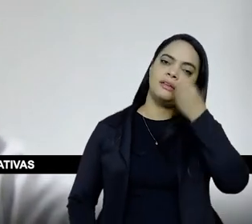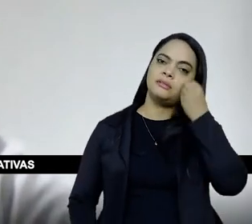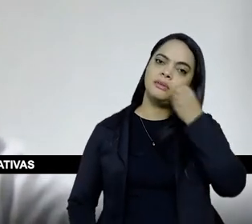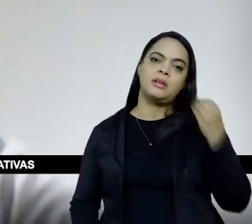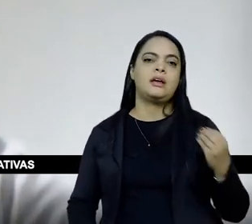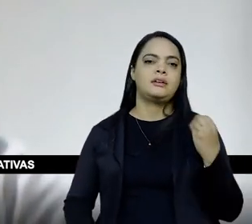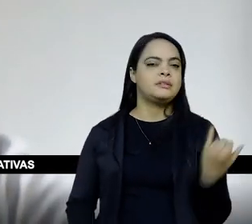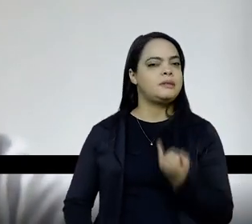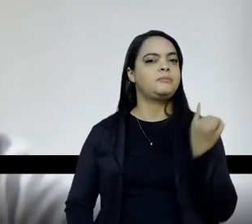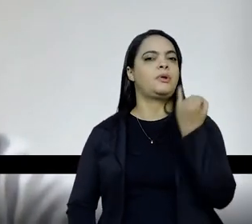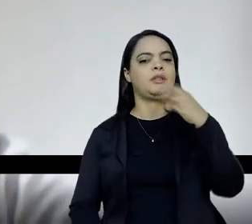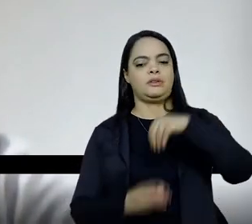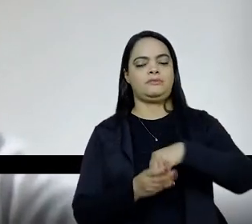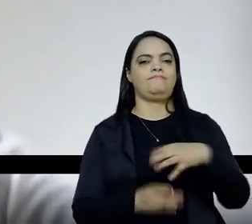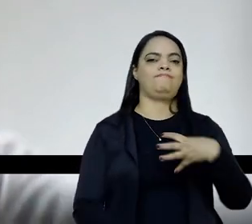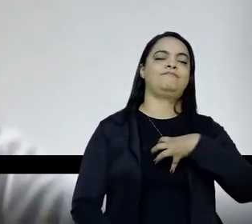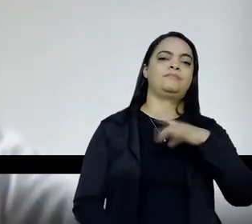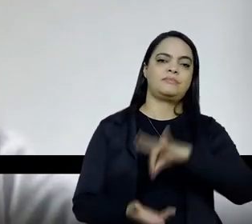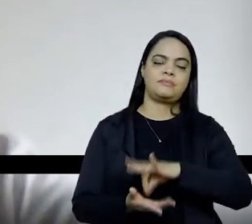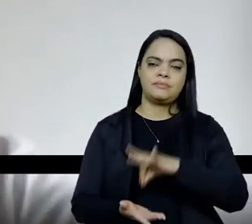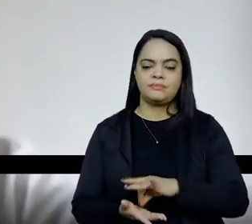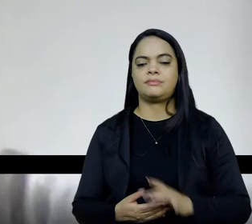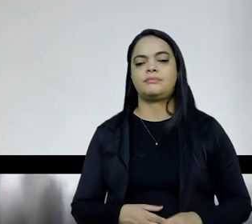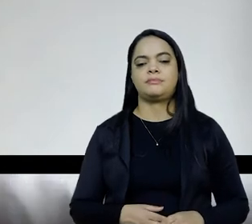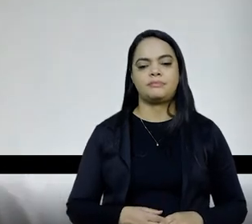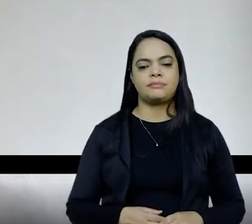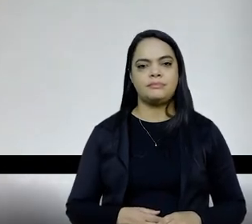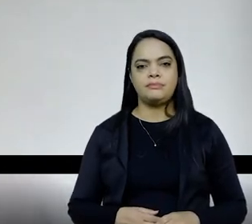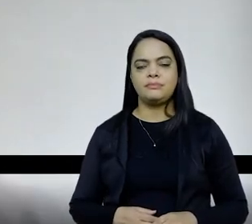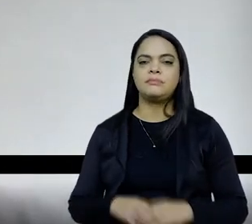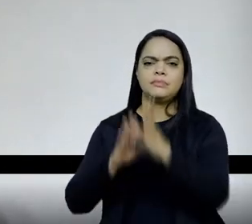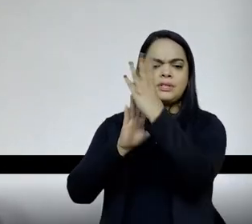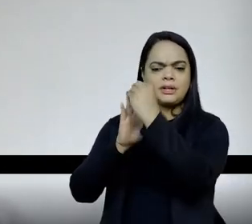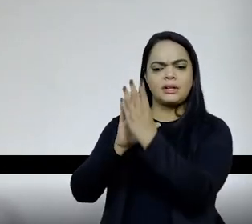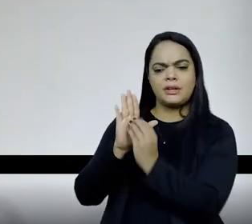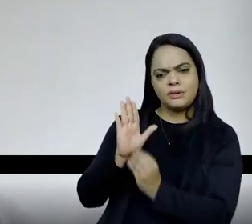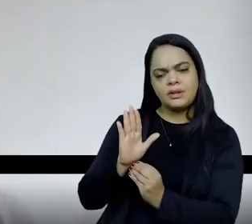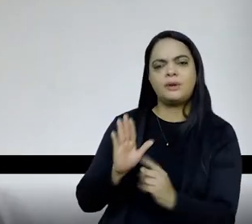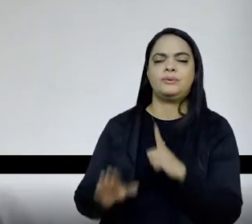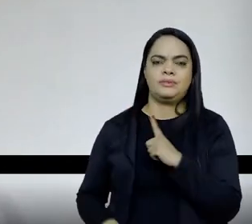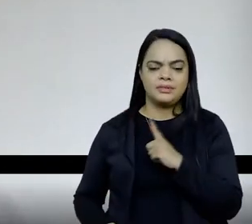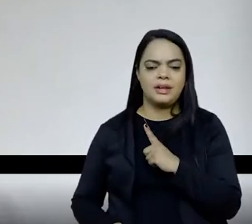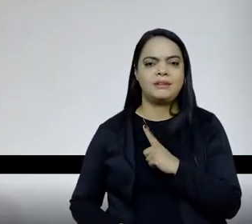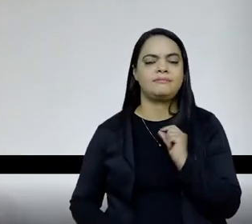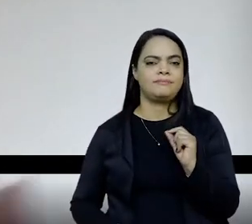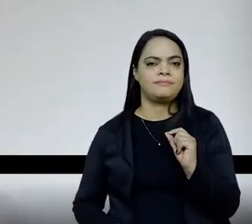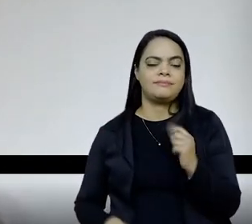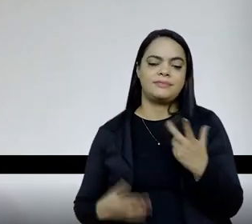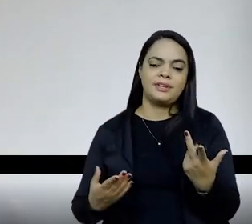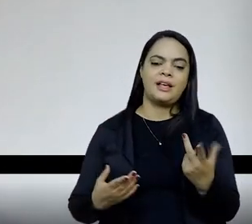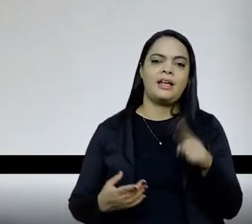sejam significativas, e que dá conteúdo a isso, eu acho que é justamente nessa